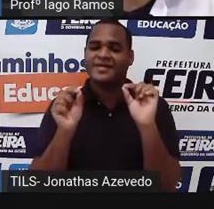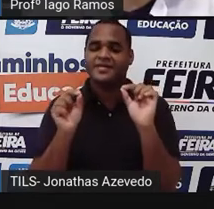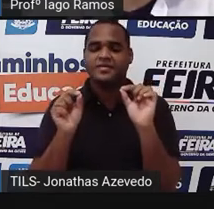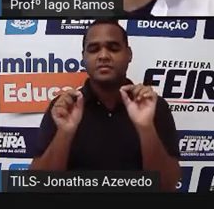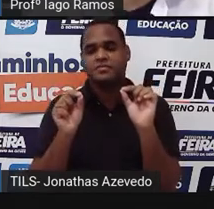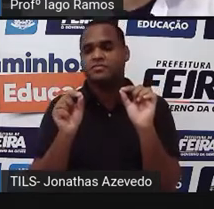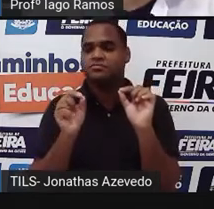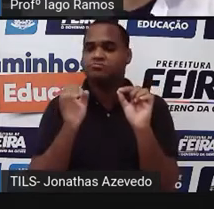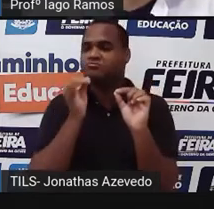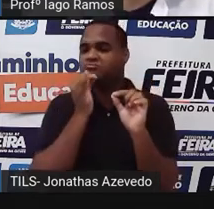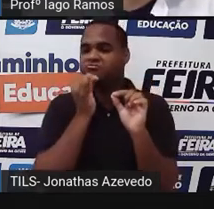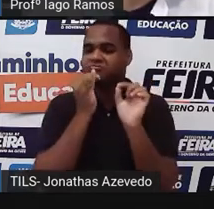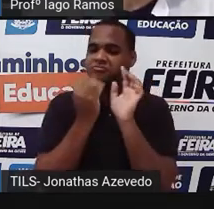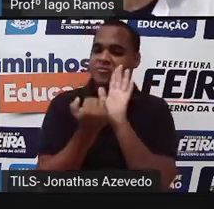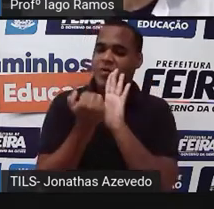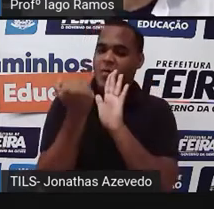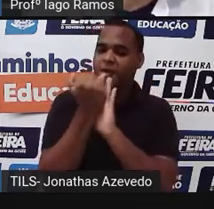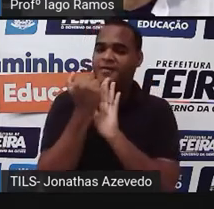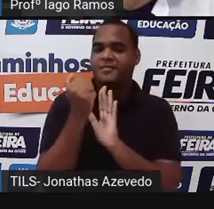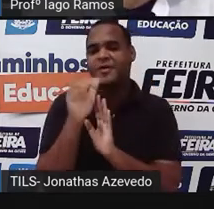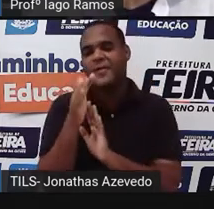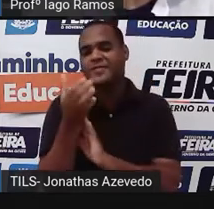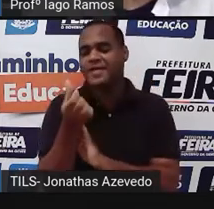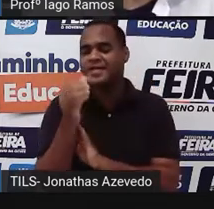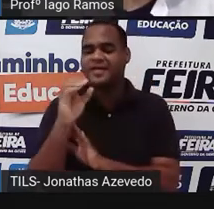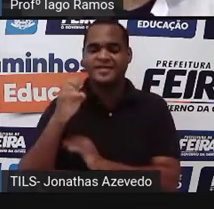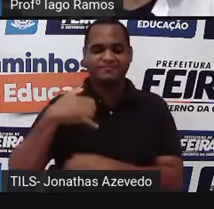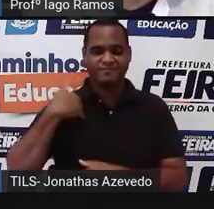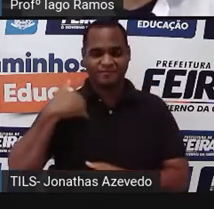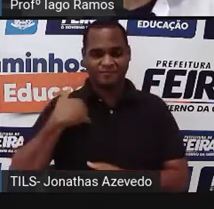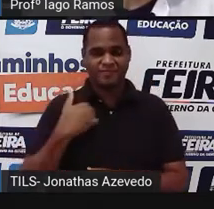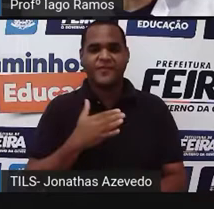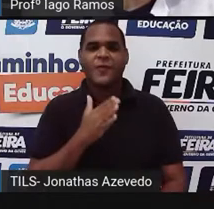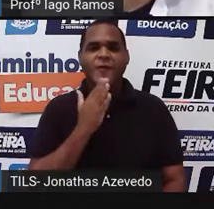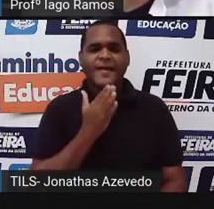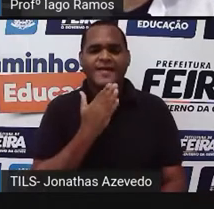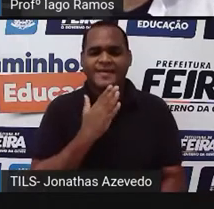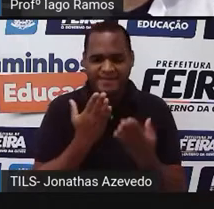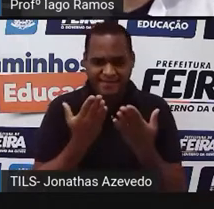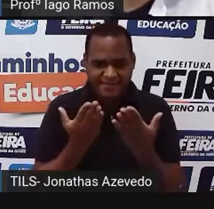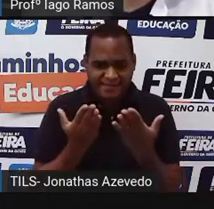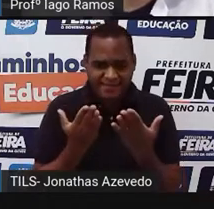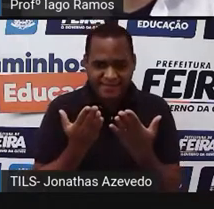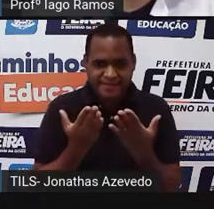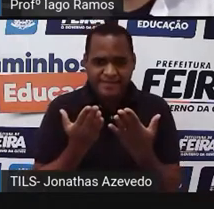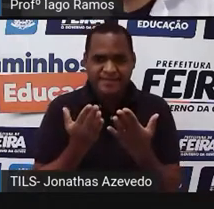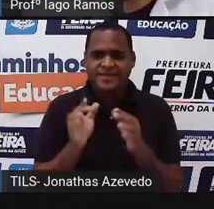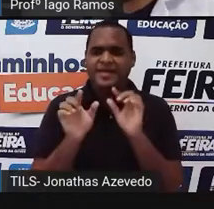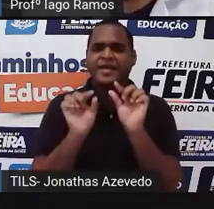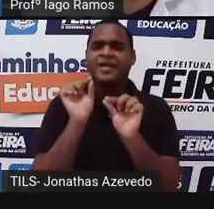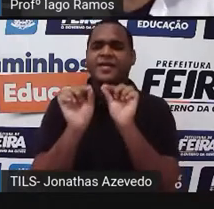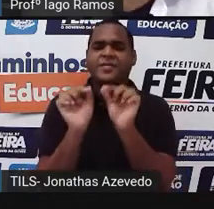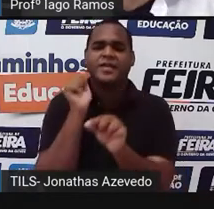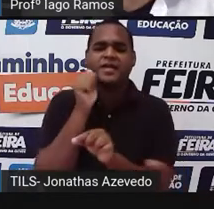sabe um pouco mais dos seus 60 anos. Então, você conhece essa pessoa? Você sabe quem é essa mulher?